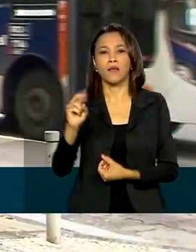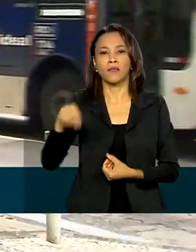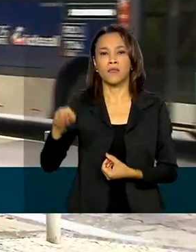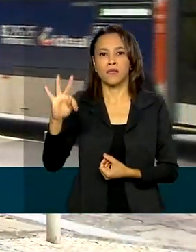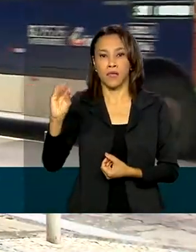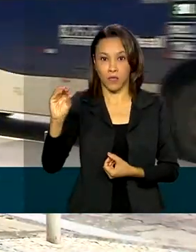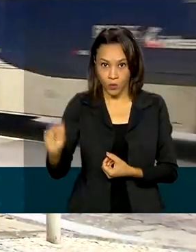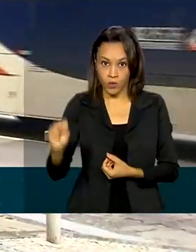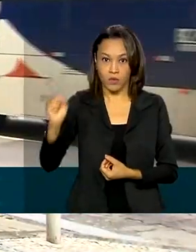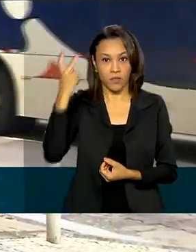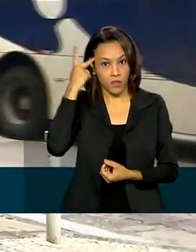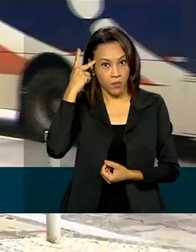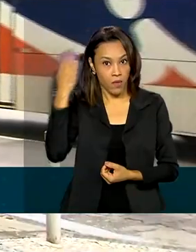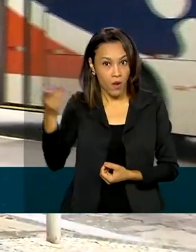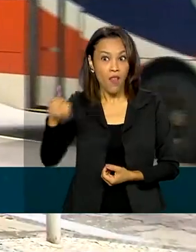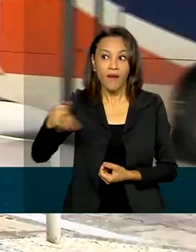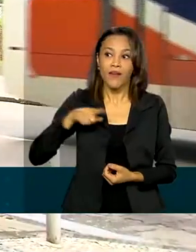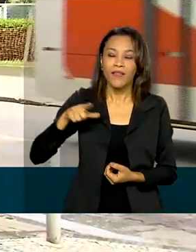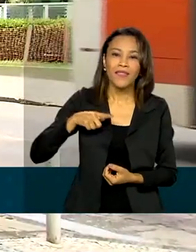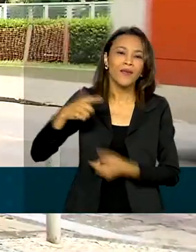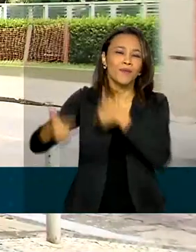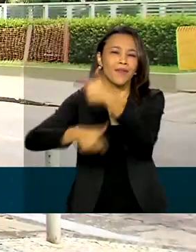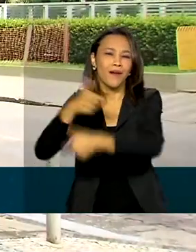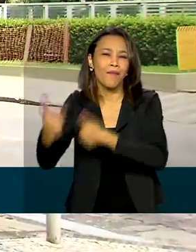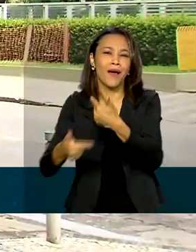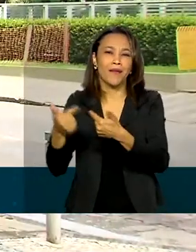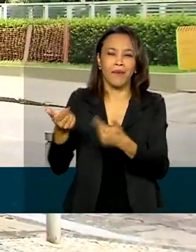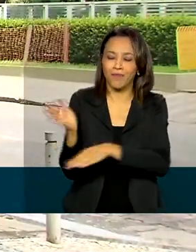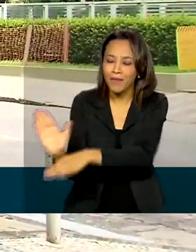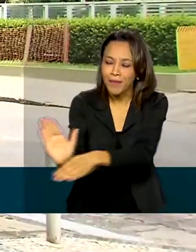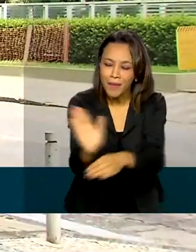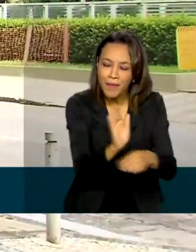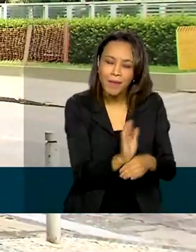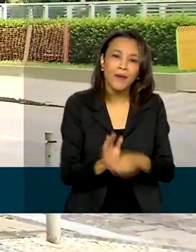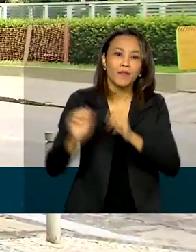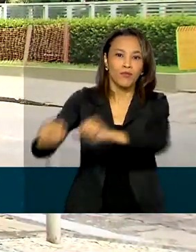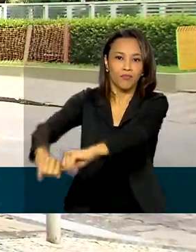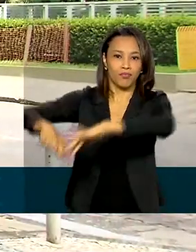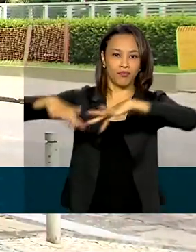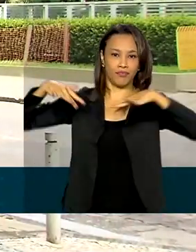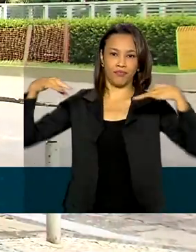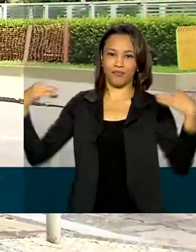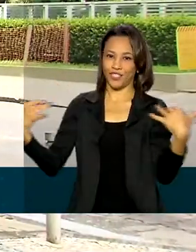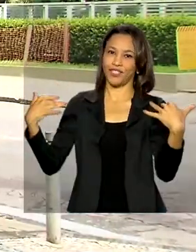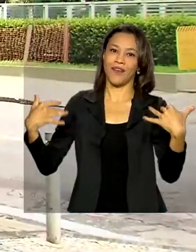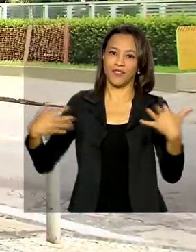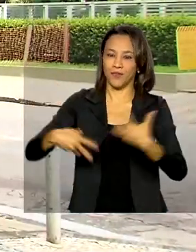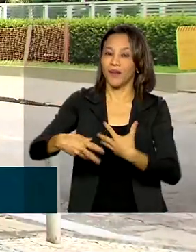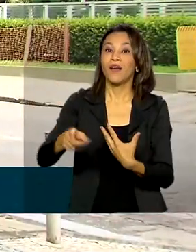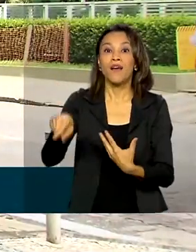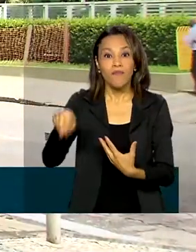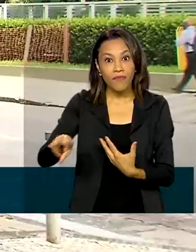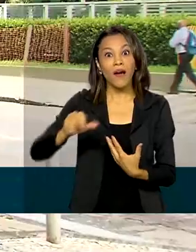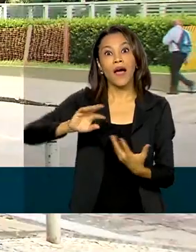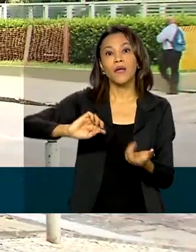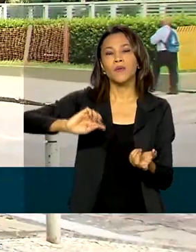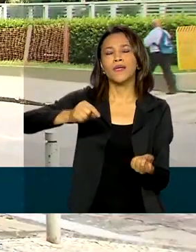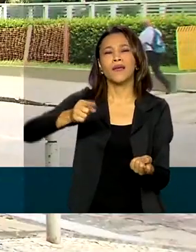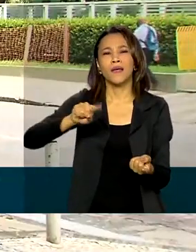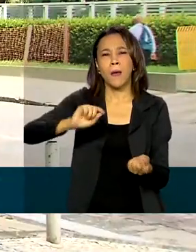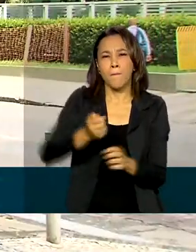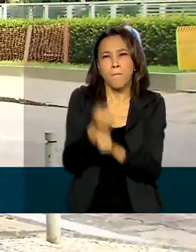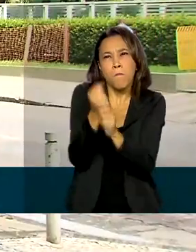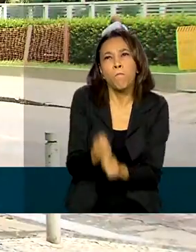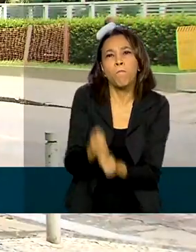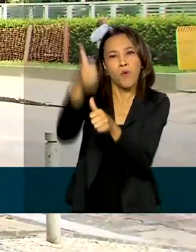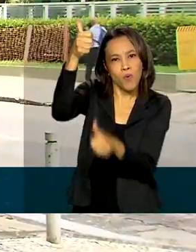no jogo beneficente em Natal sem fome logo mais às 4 da tarde, no estádio Vila Belmiro. Bolsonaro deve passar a virada de ano no Guarujá,